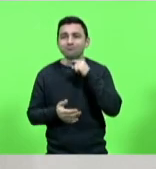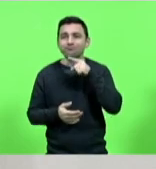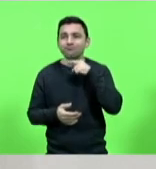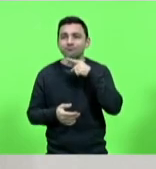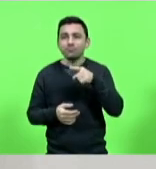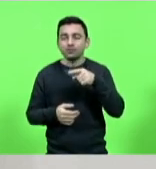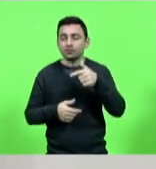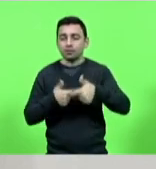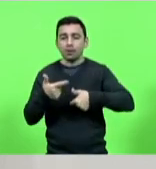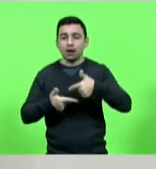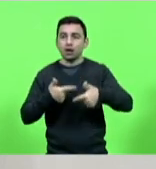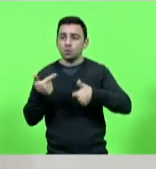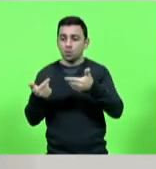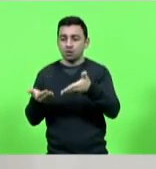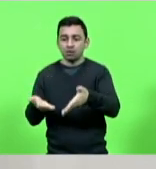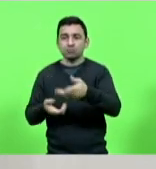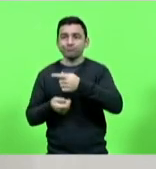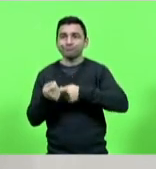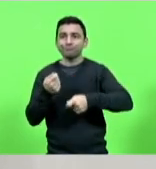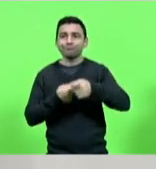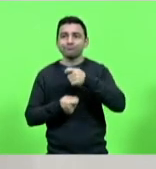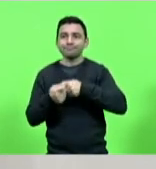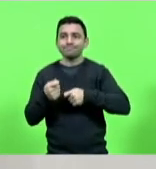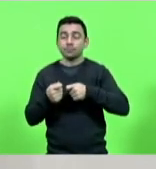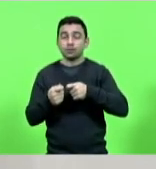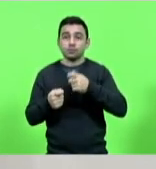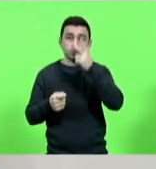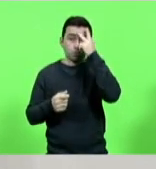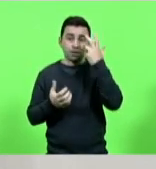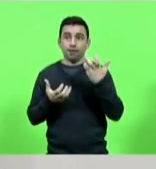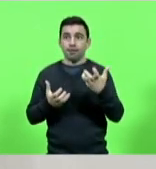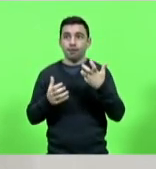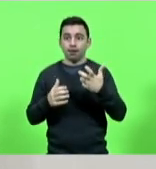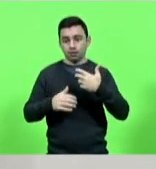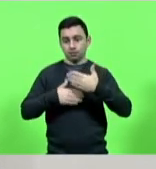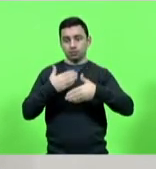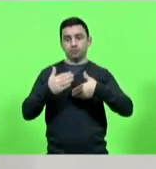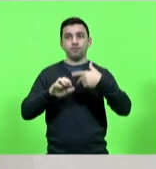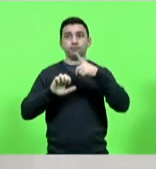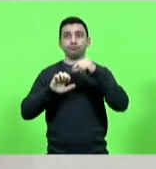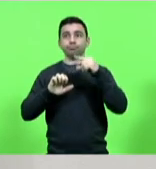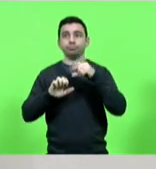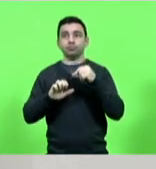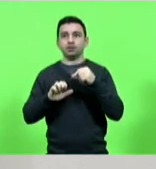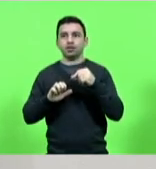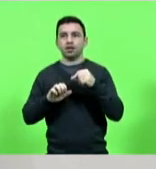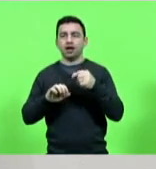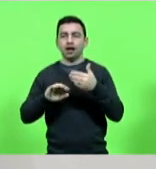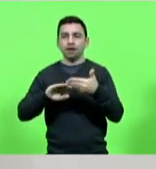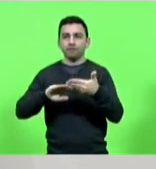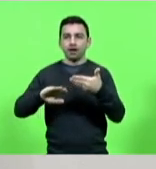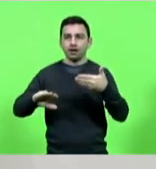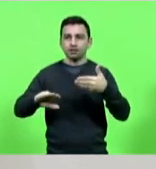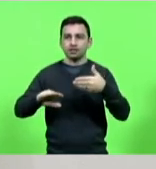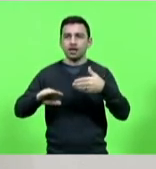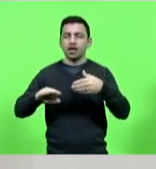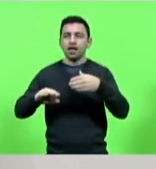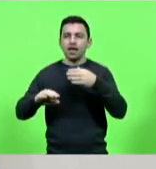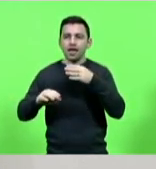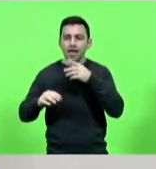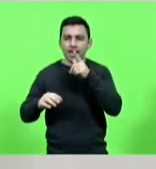econômica empreendedora, é a questão dos afastamentos de riachos, de